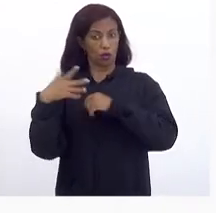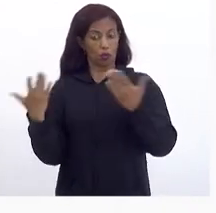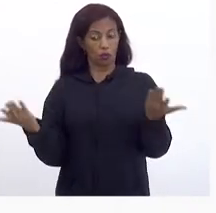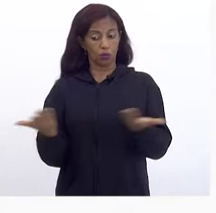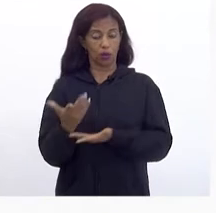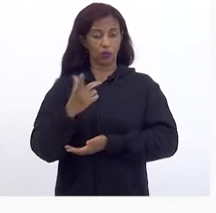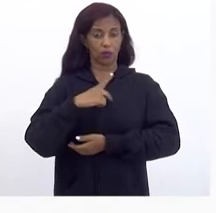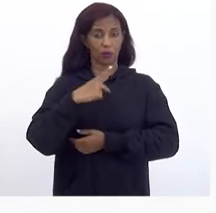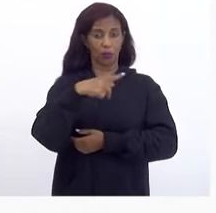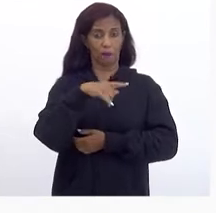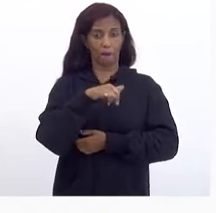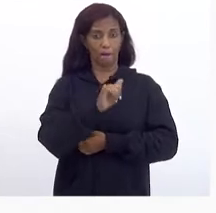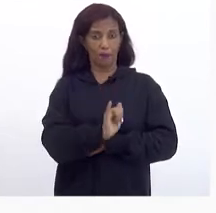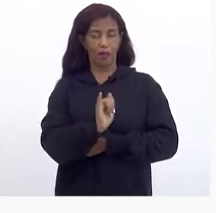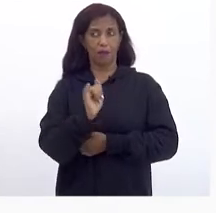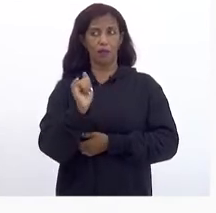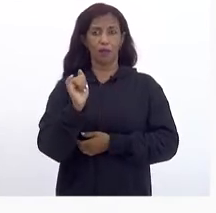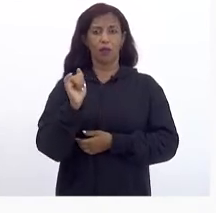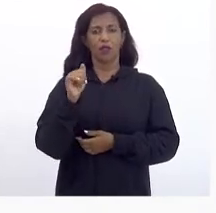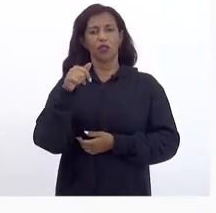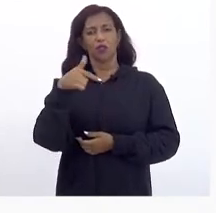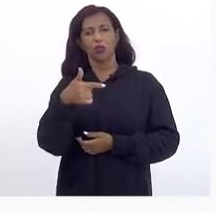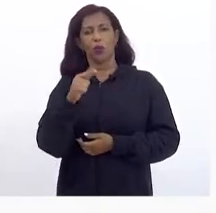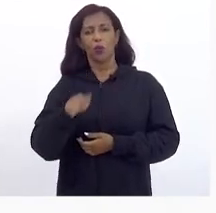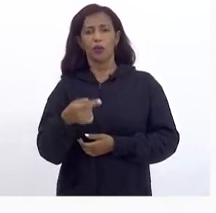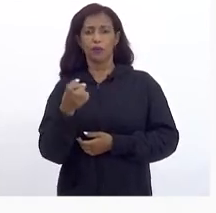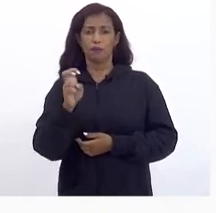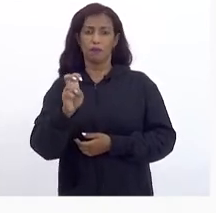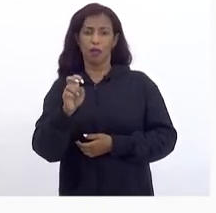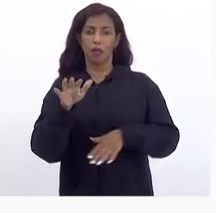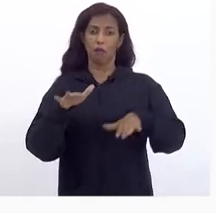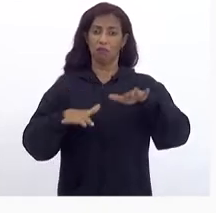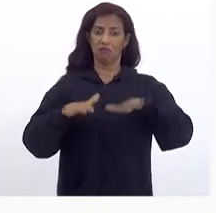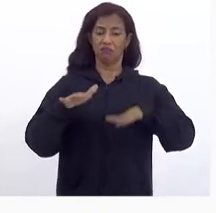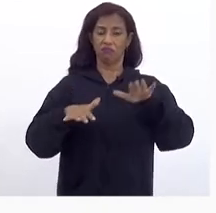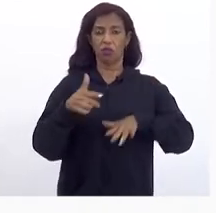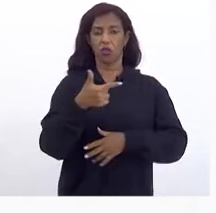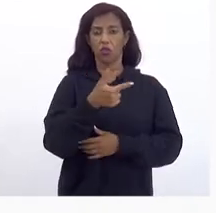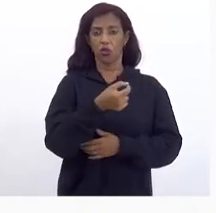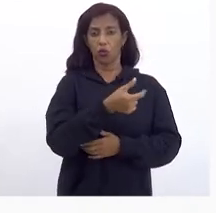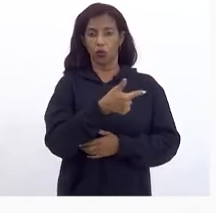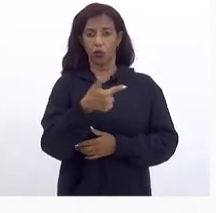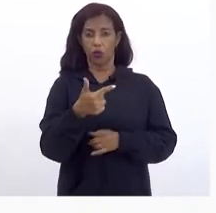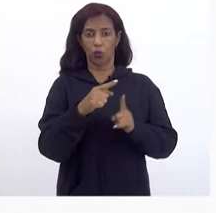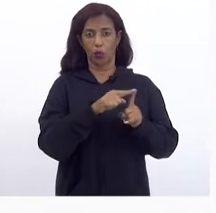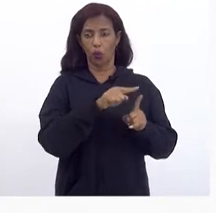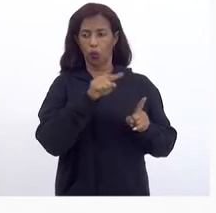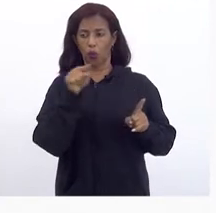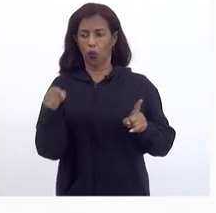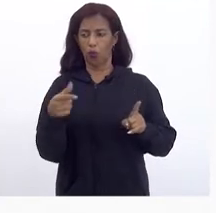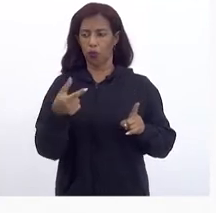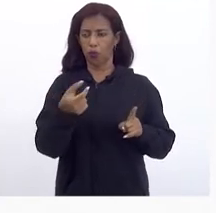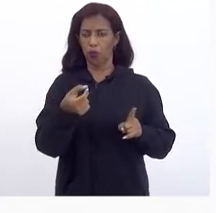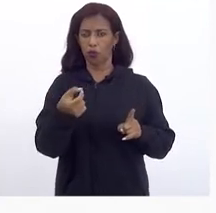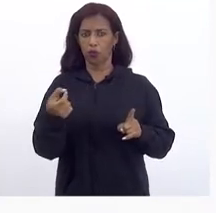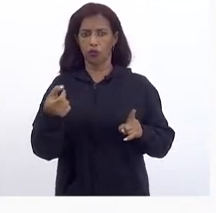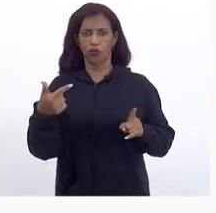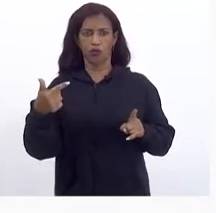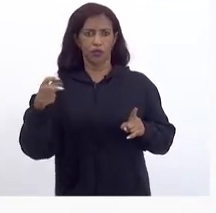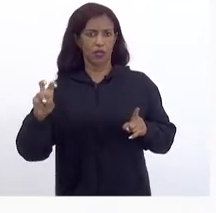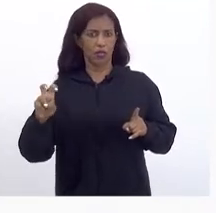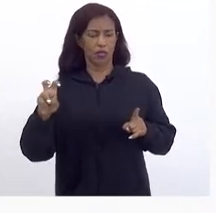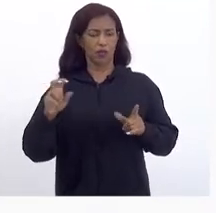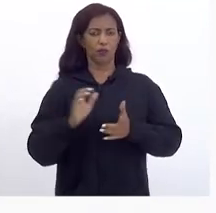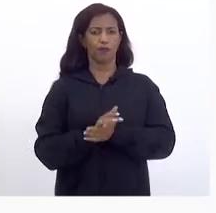Variando aí Na faixa de 2,5 De 2002 A 2025 A